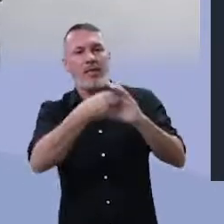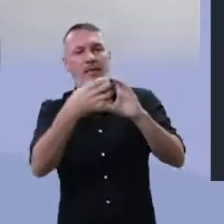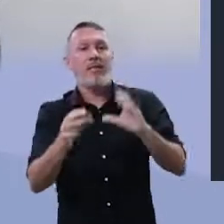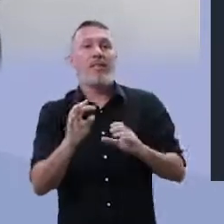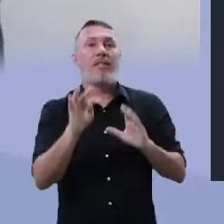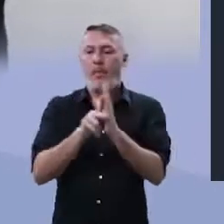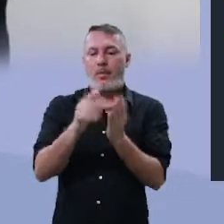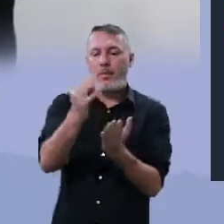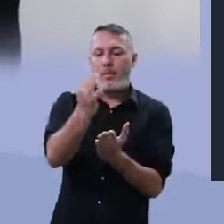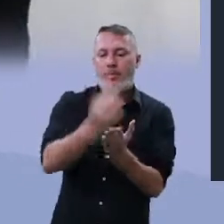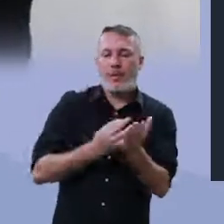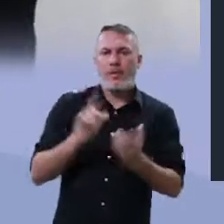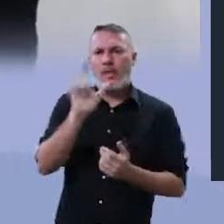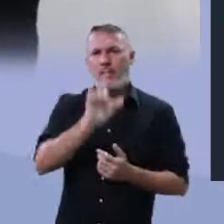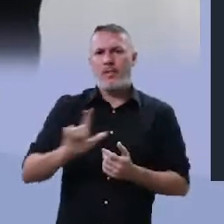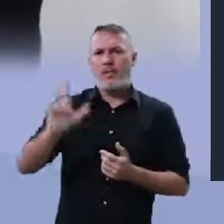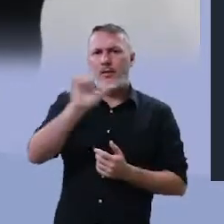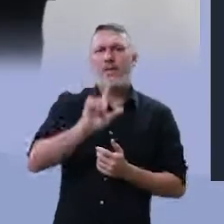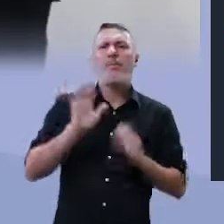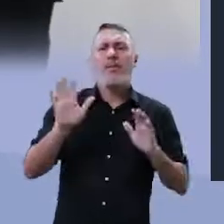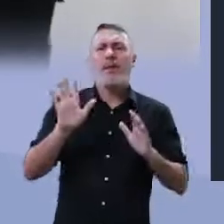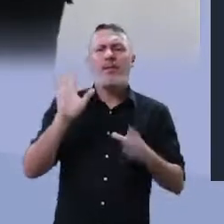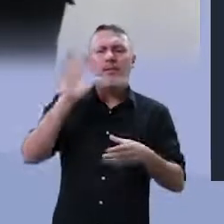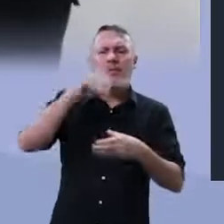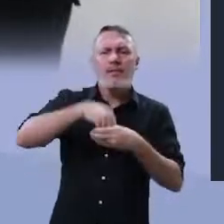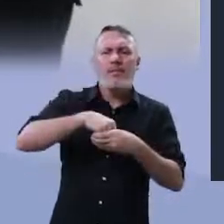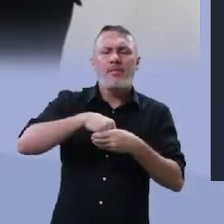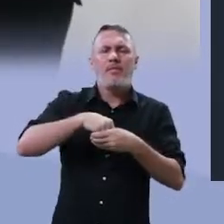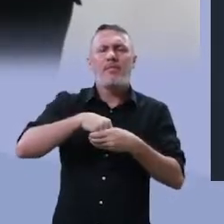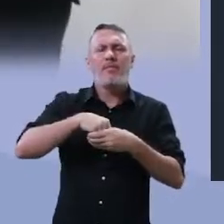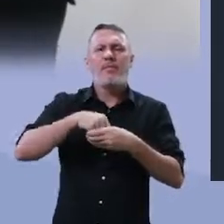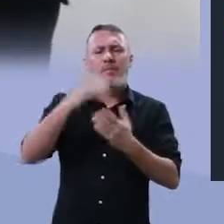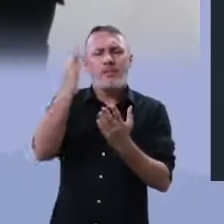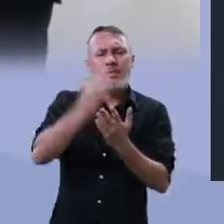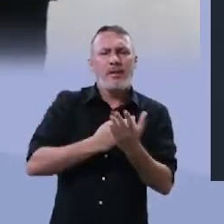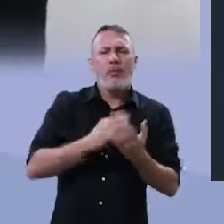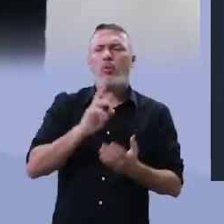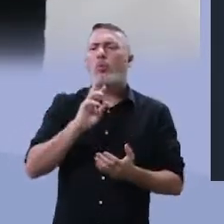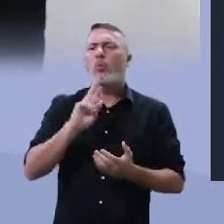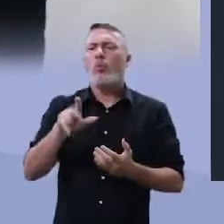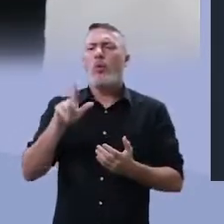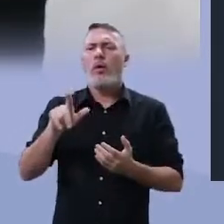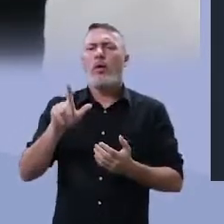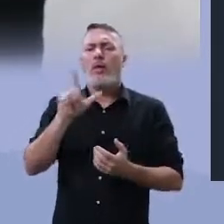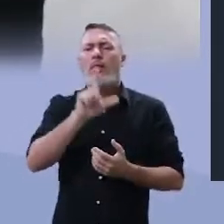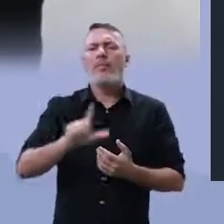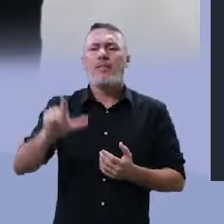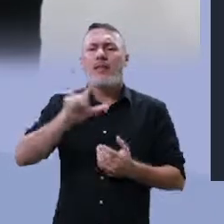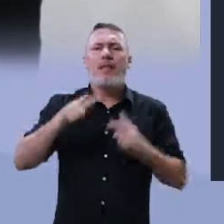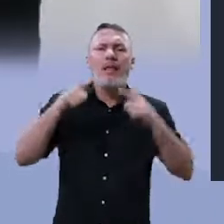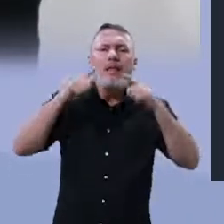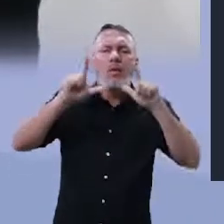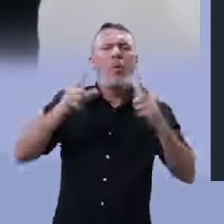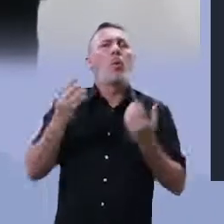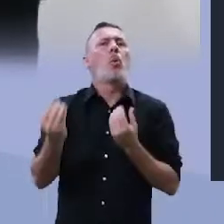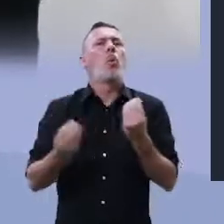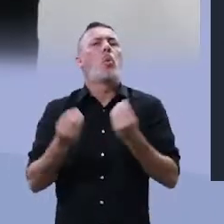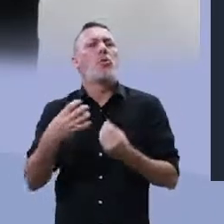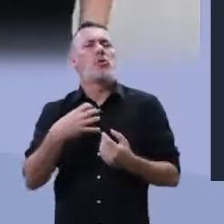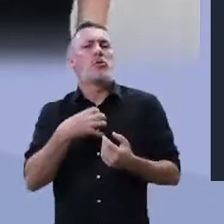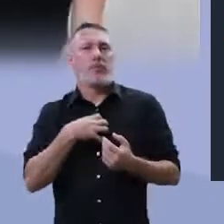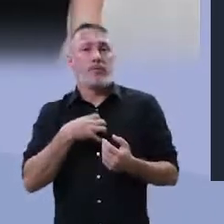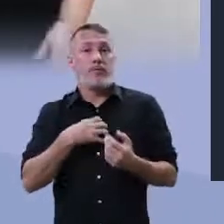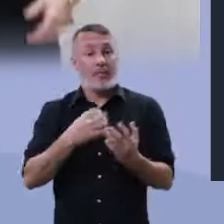do texto literário. E como é a linguagem não literária? Como é que funciona essa